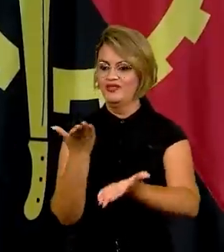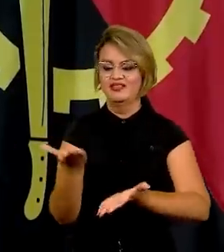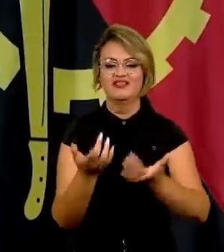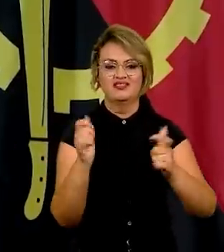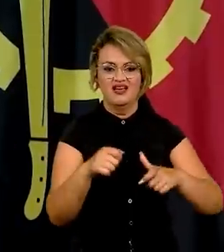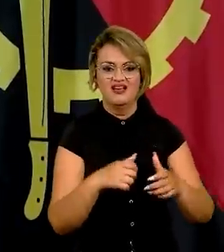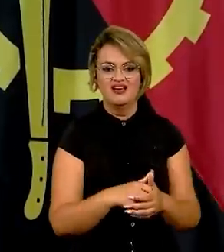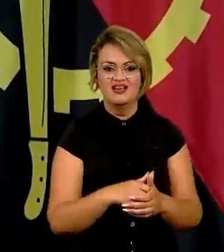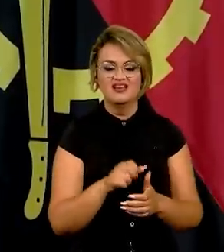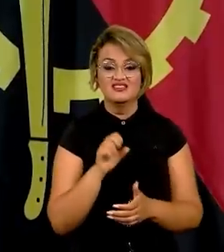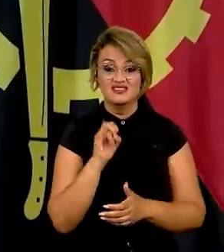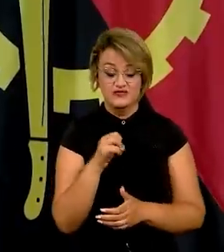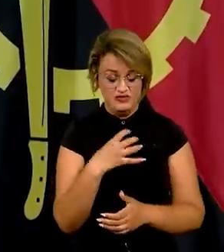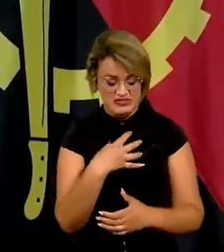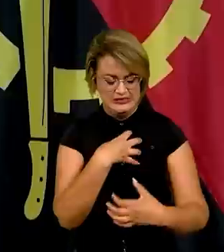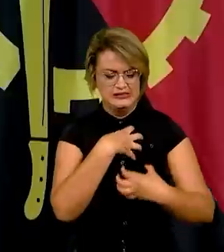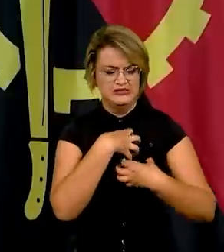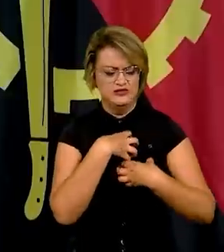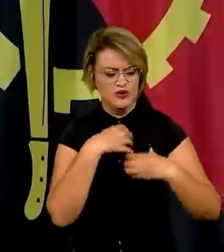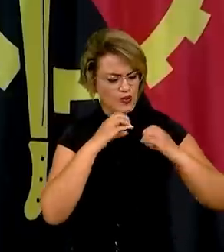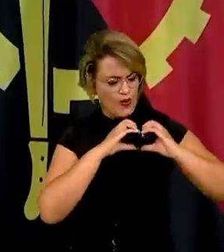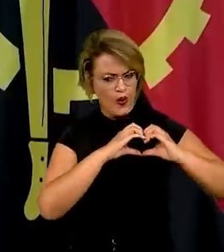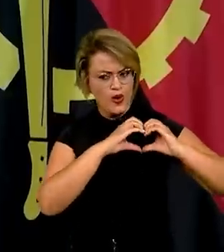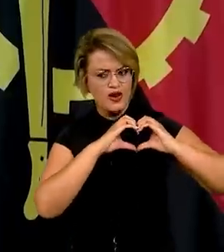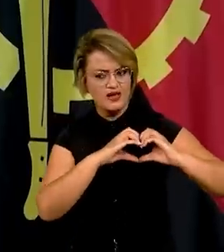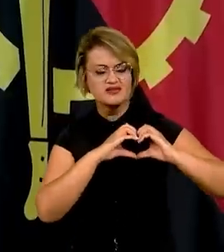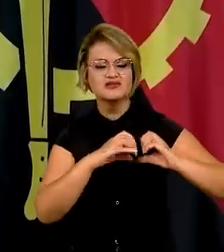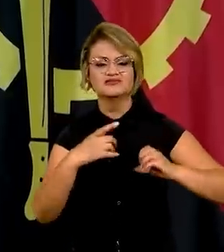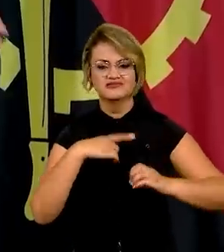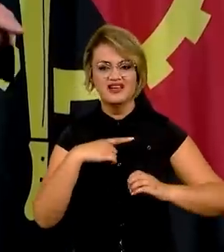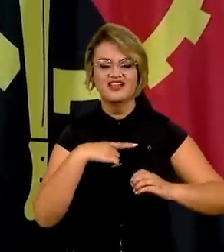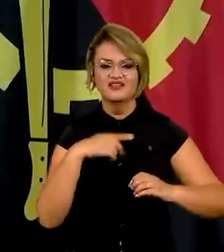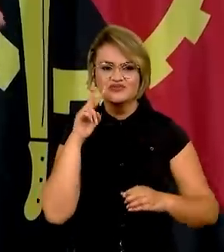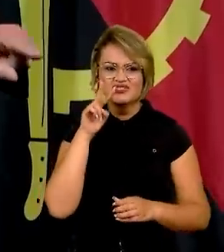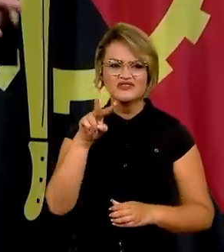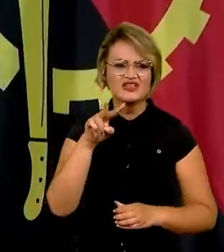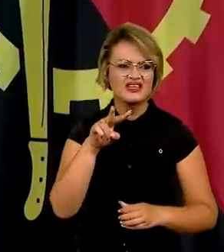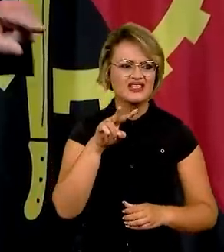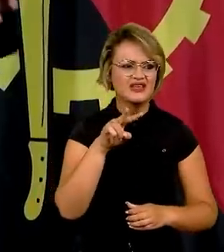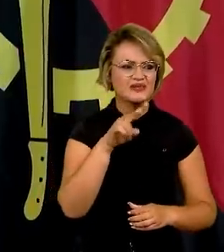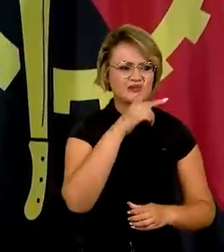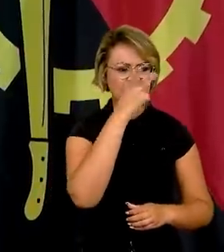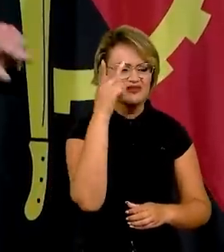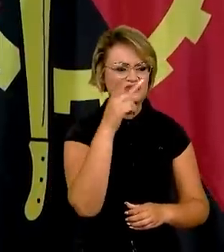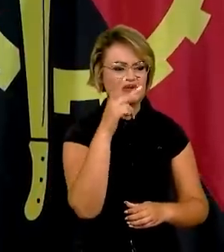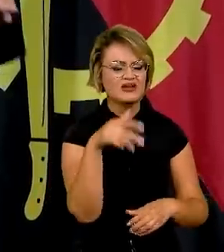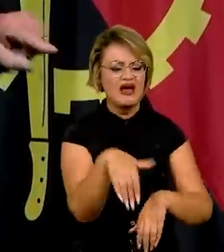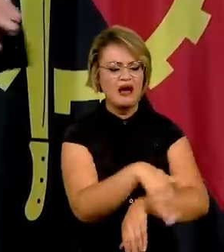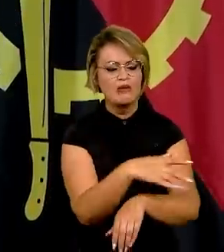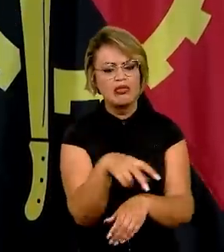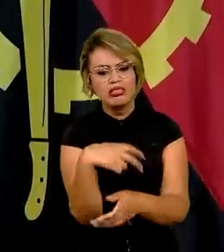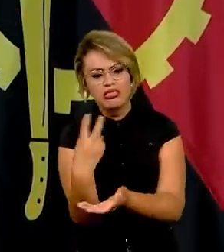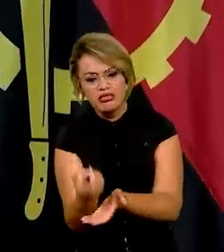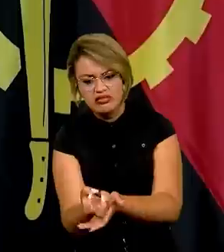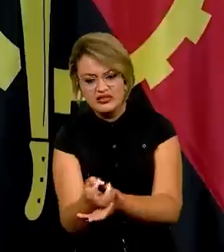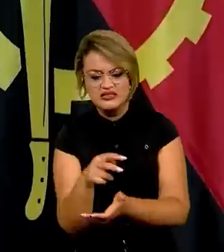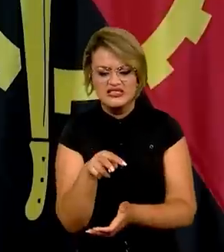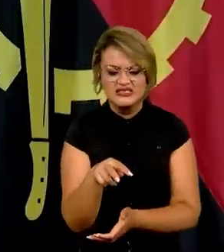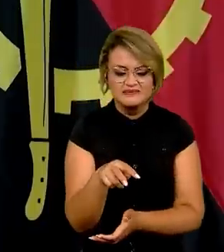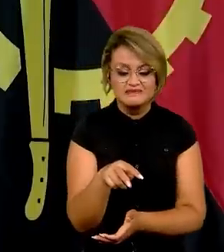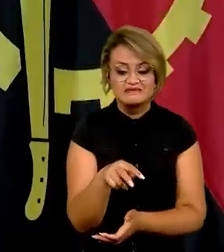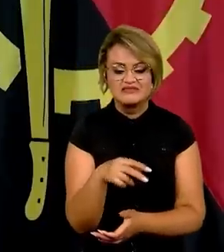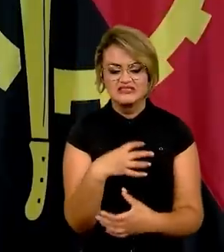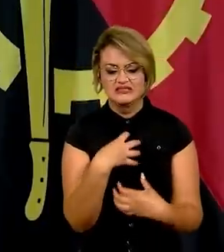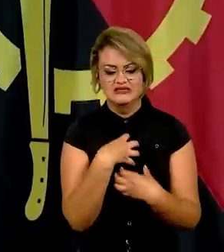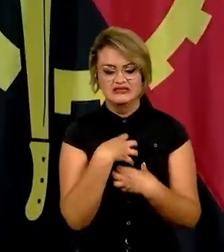Se você tiver sentimento, você é capaz de sensibilizar com o cara que está deitado na rua quando você passa para o seu